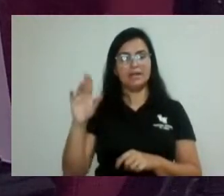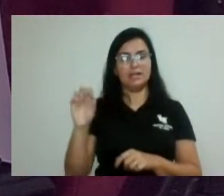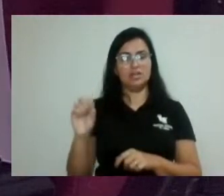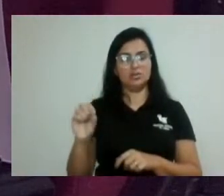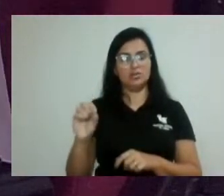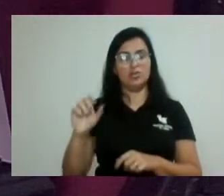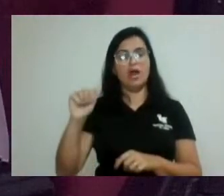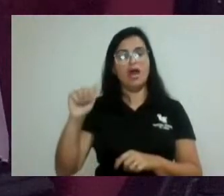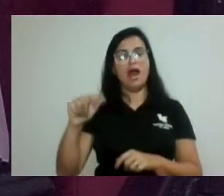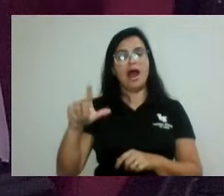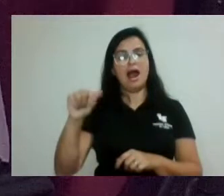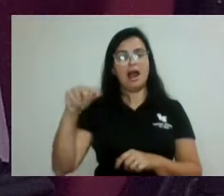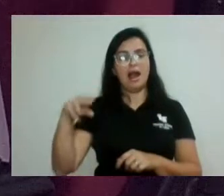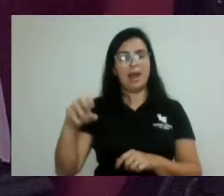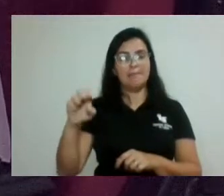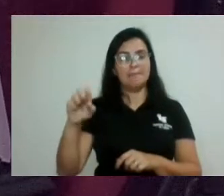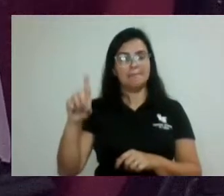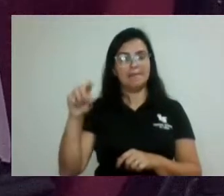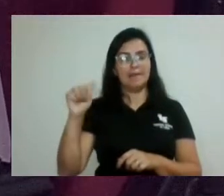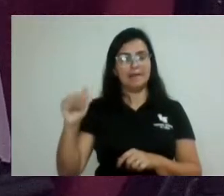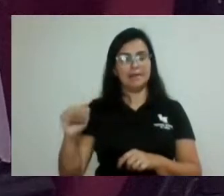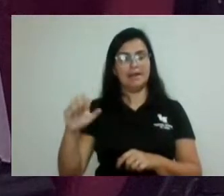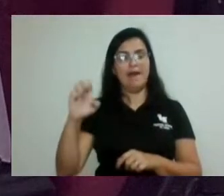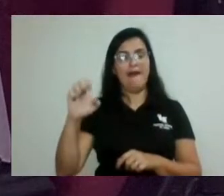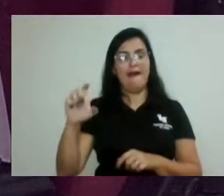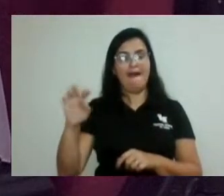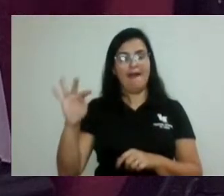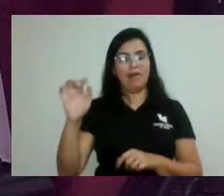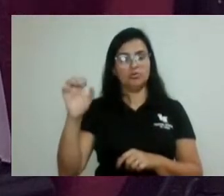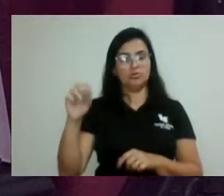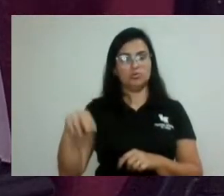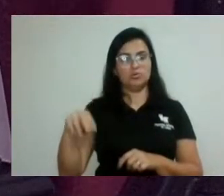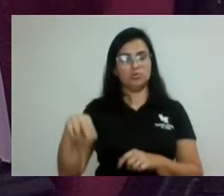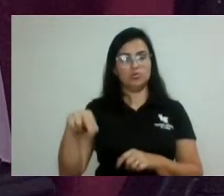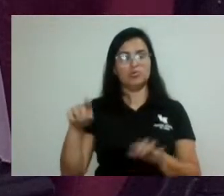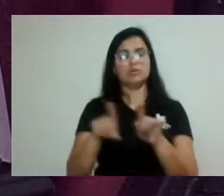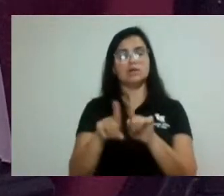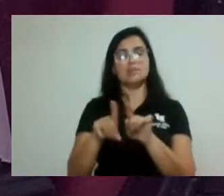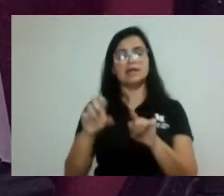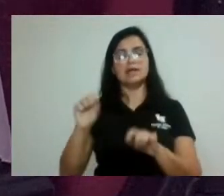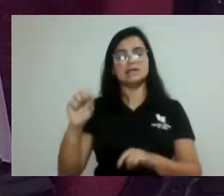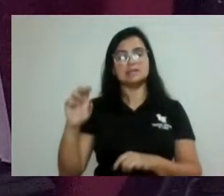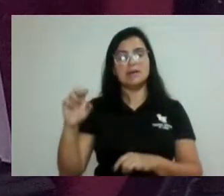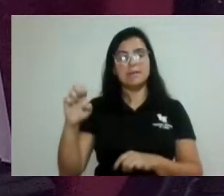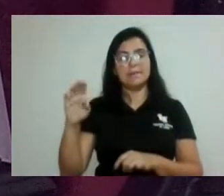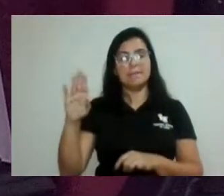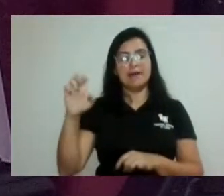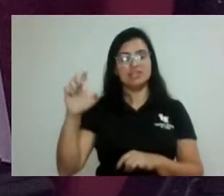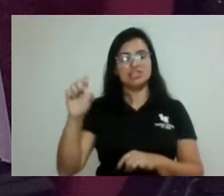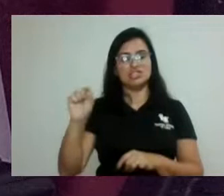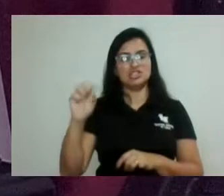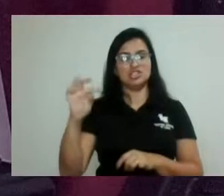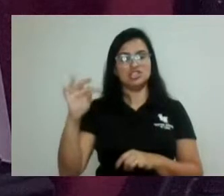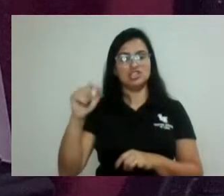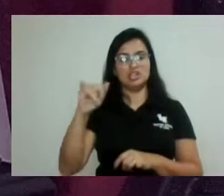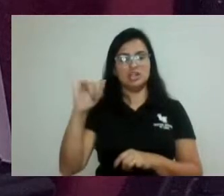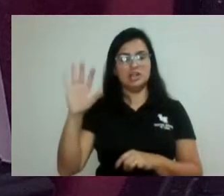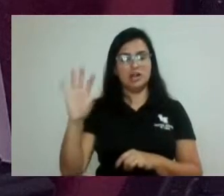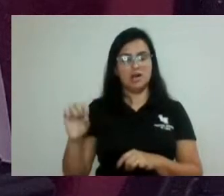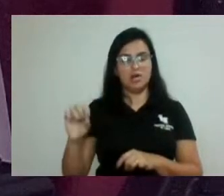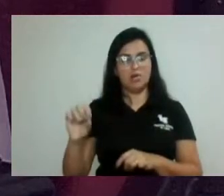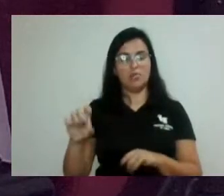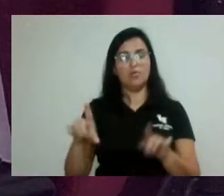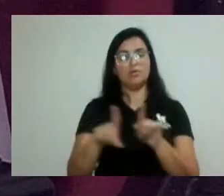Rodrigues, Alameda Sebastião de Andrade Rodrigues, Alameda Eduardo Vertes, Alameda Warley,